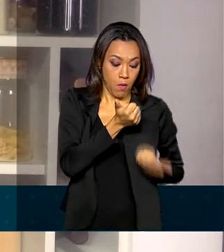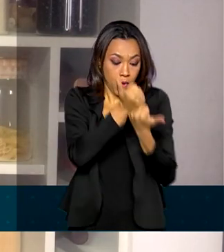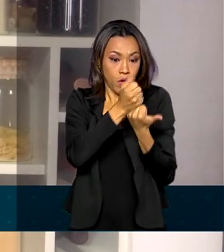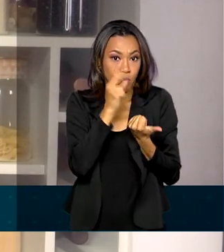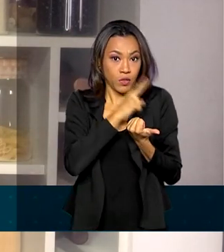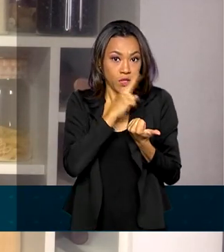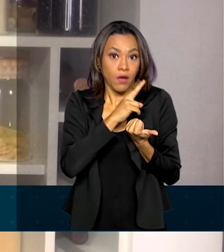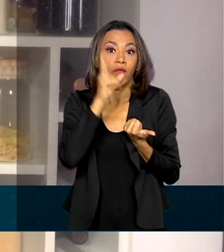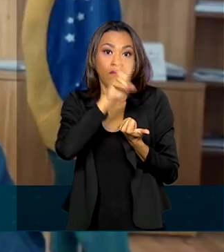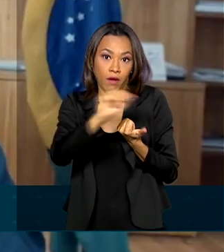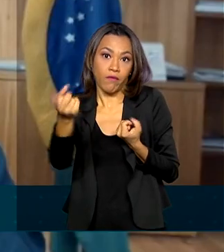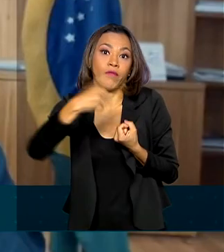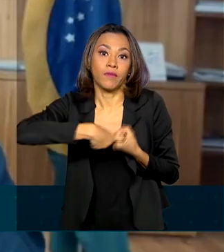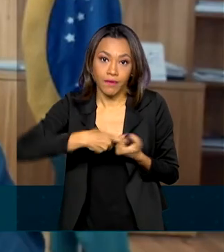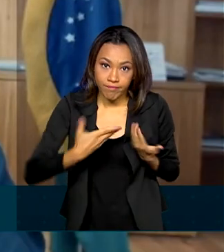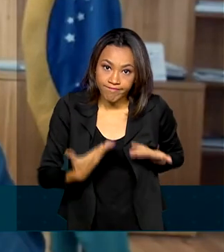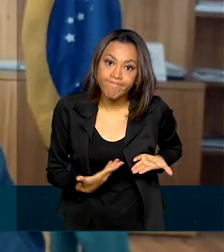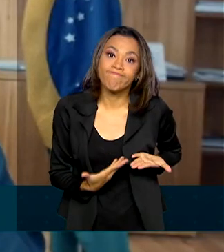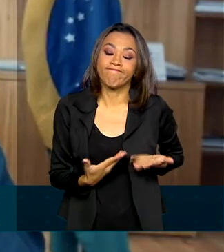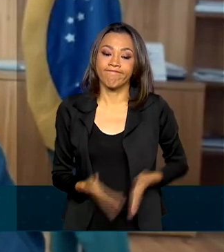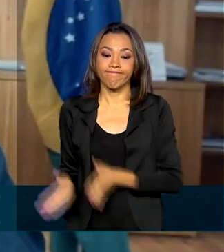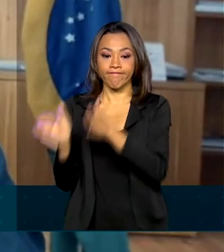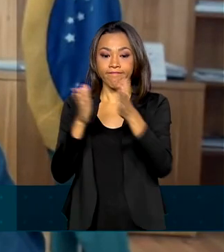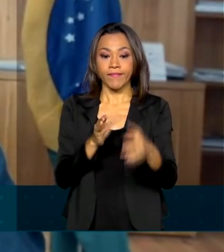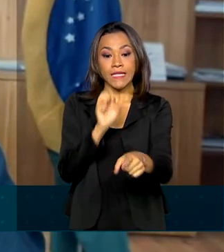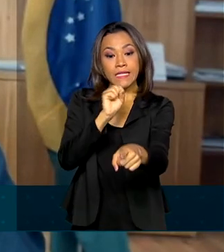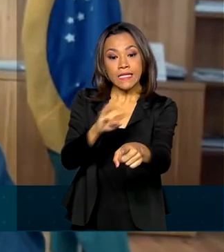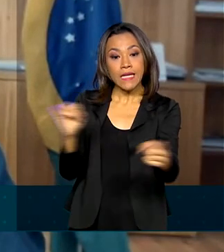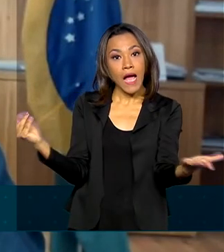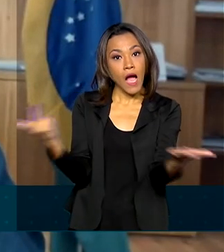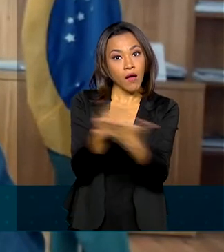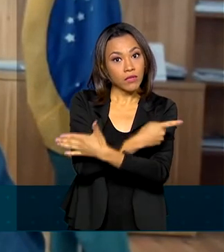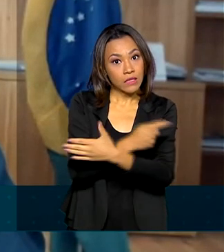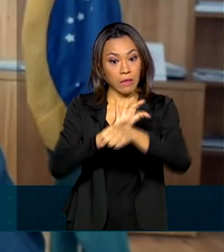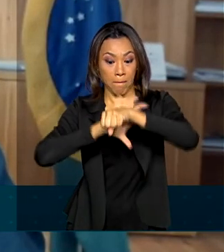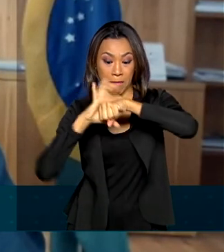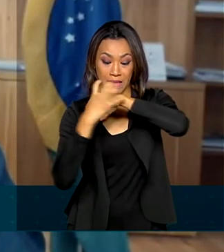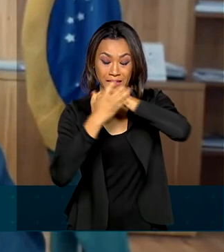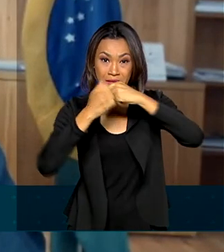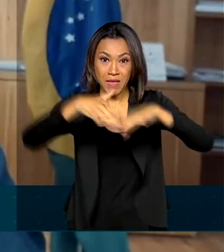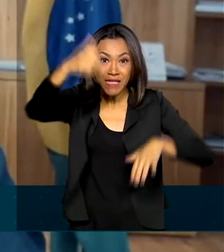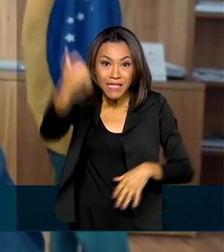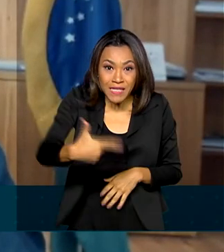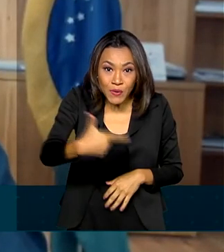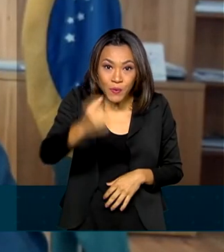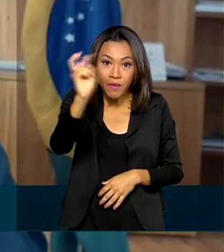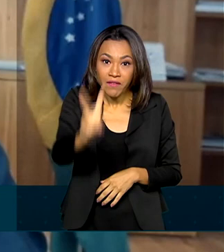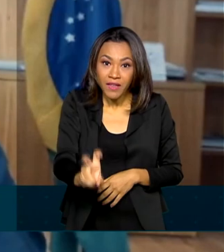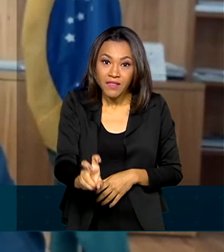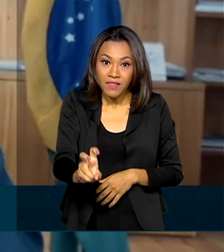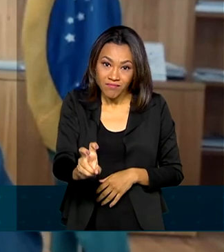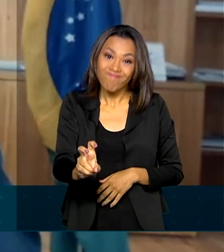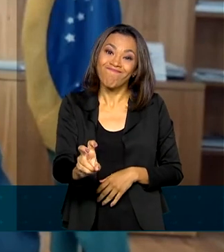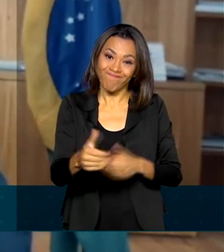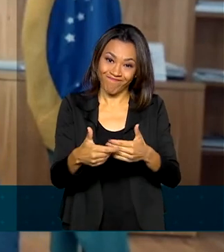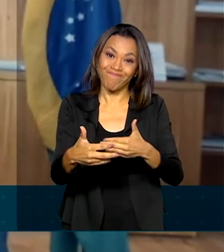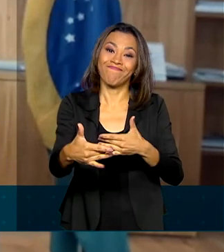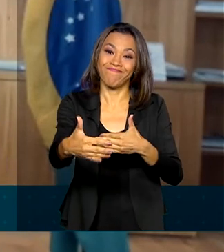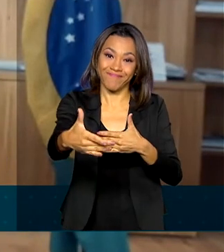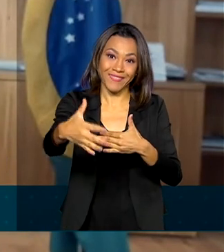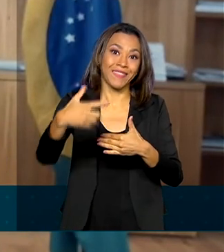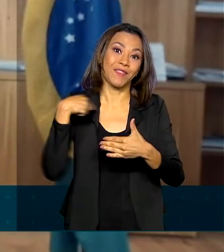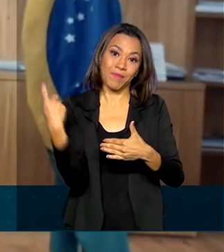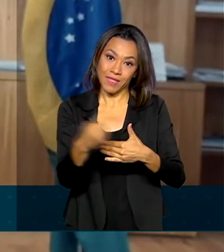será retomado. Se houver uma segunda onda de pandemia, não é uma possibilidade, é uma certeza. Nós vamos ter que